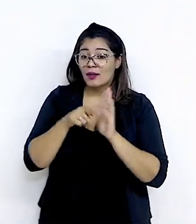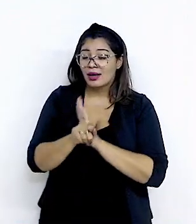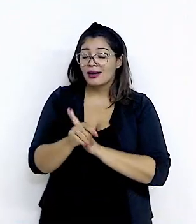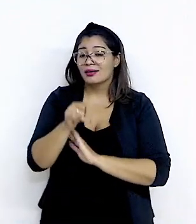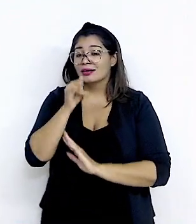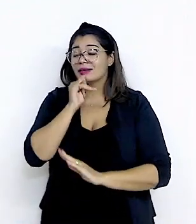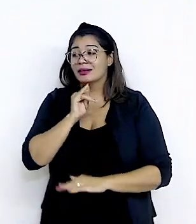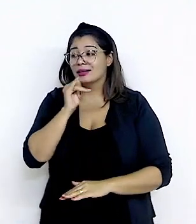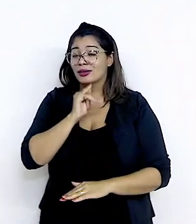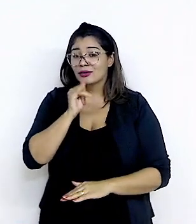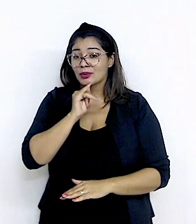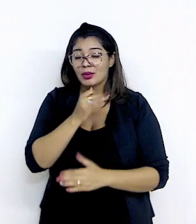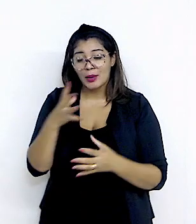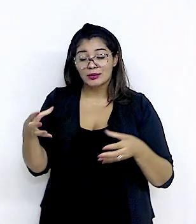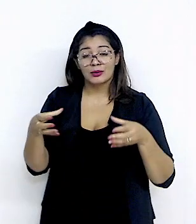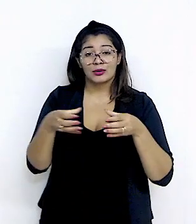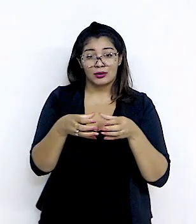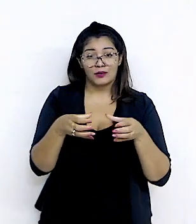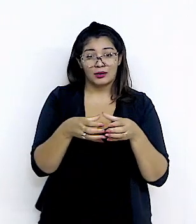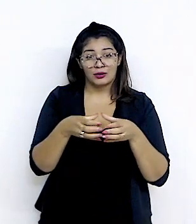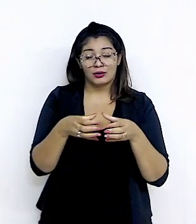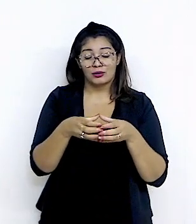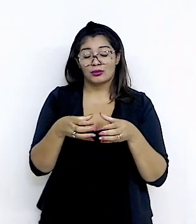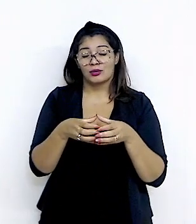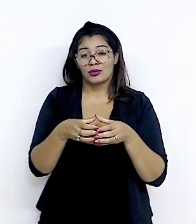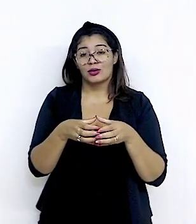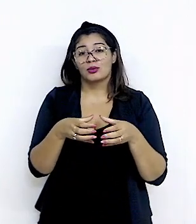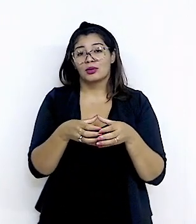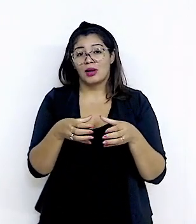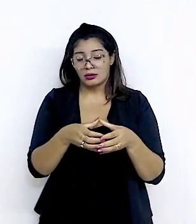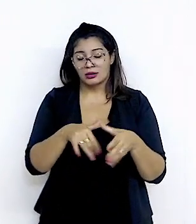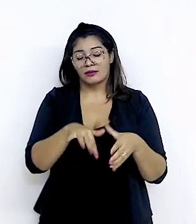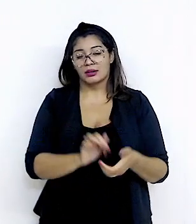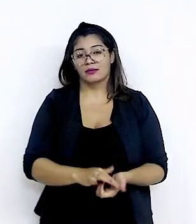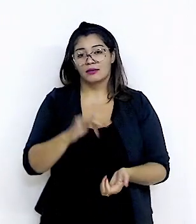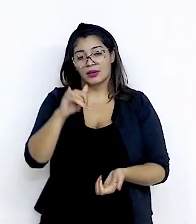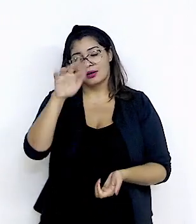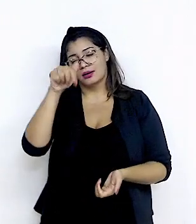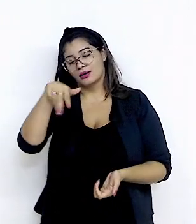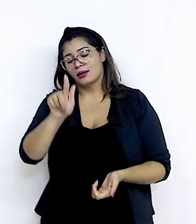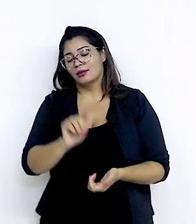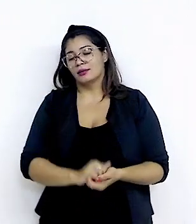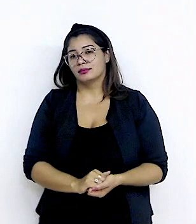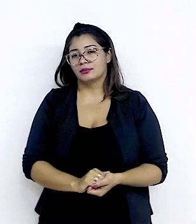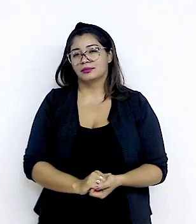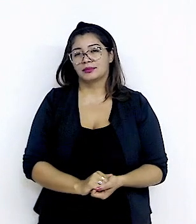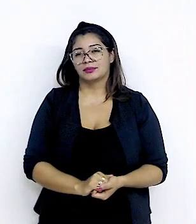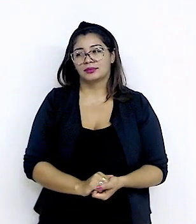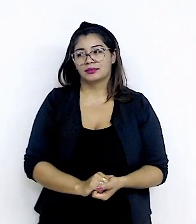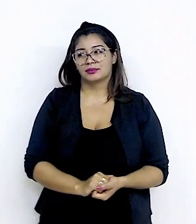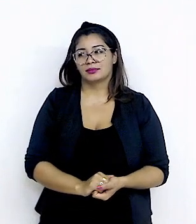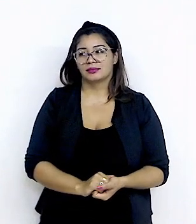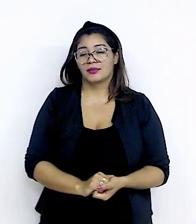ainda do mesmo grupo Do Centro Internacional de Negócios da FIEMG É o seguinte